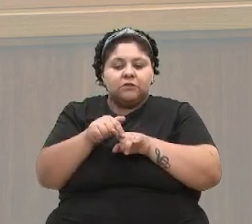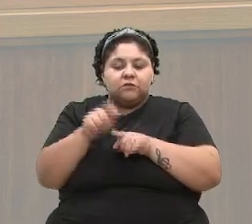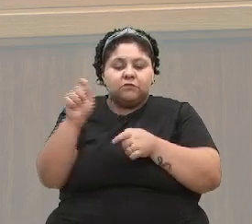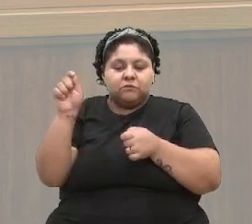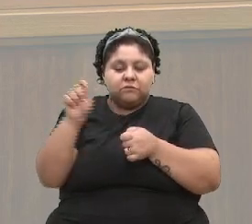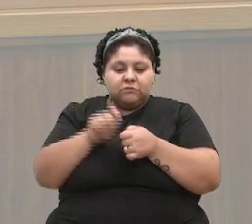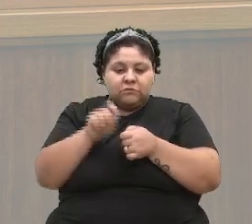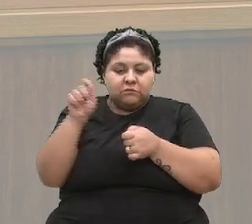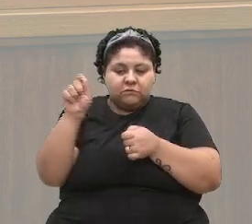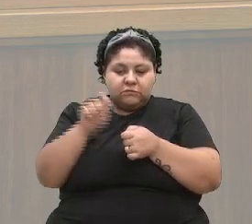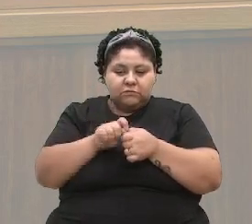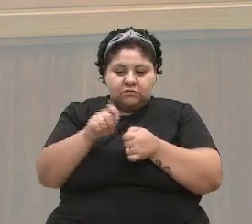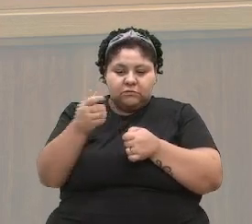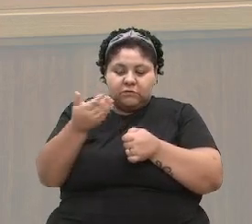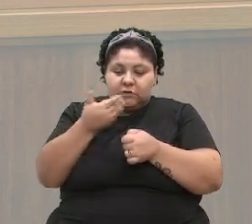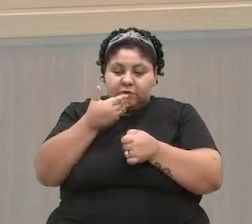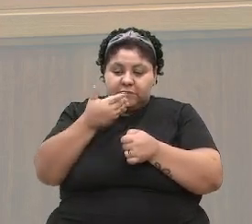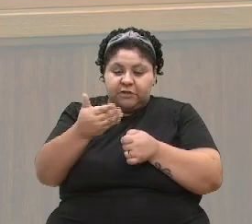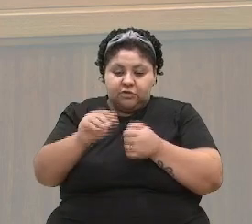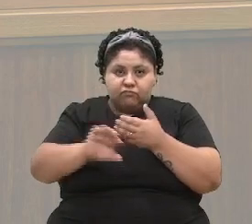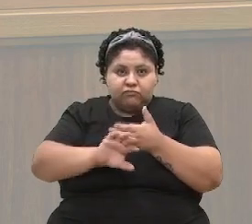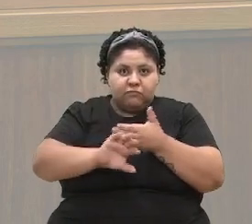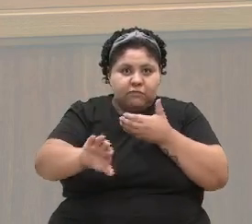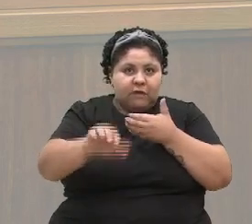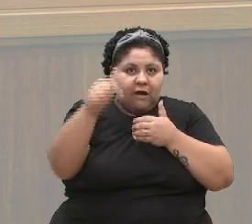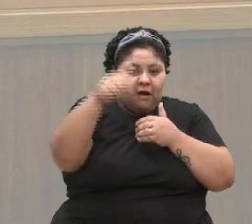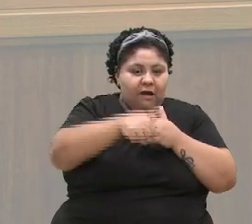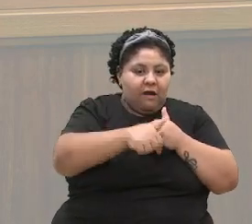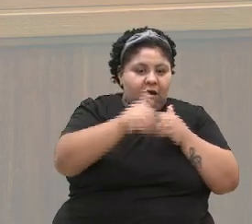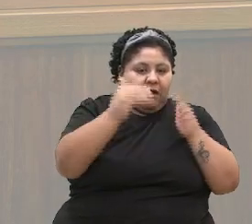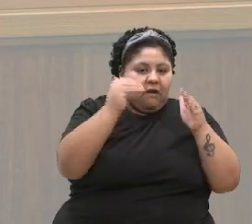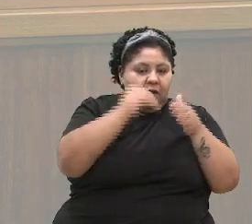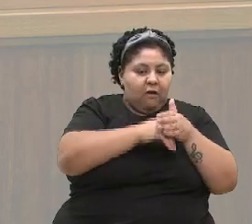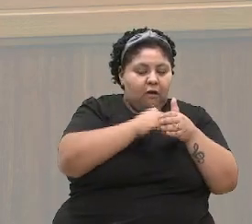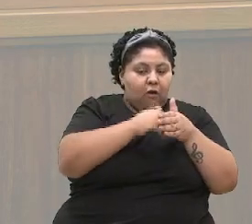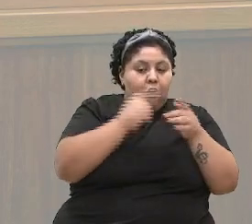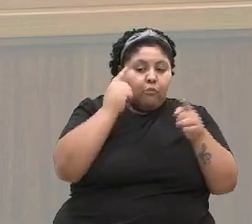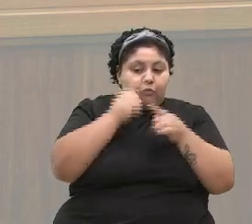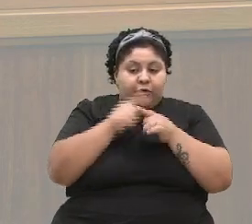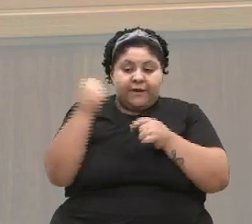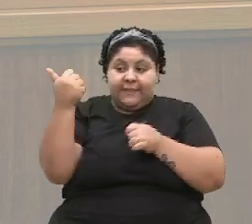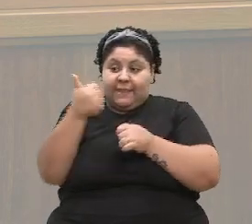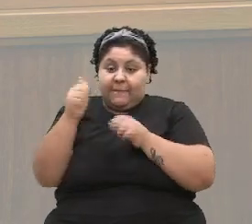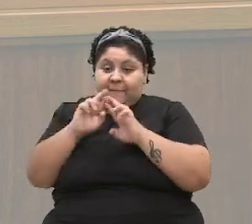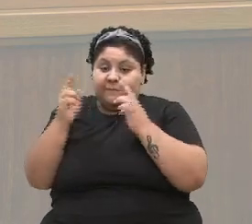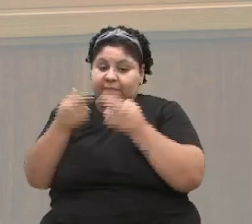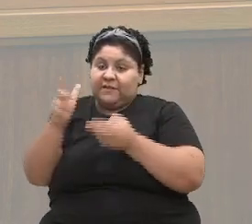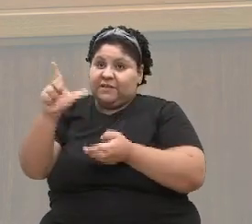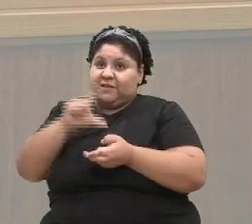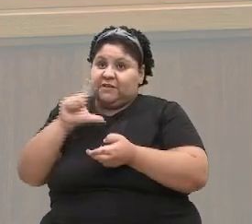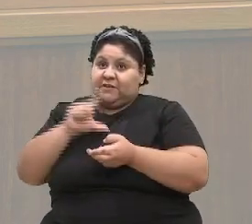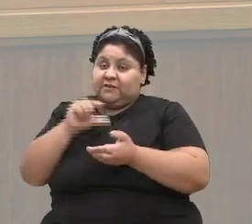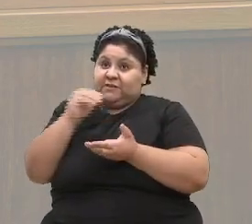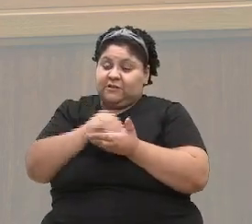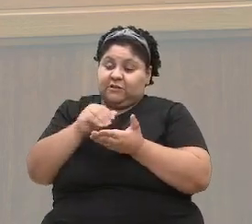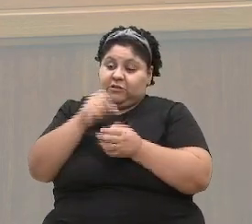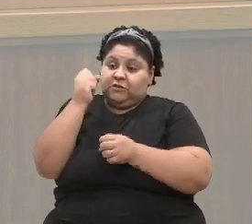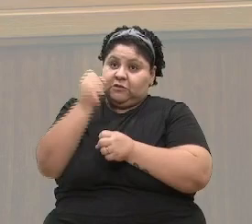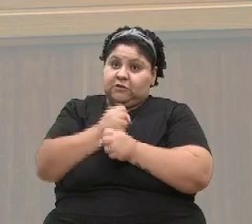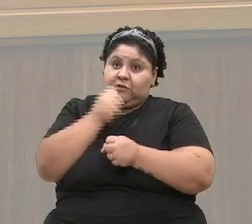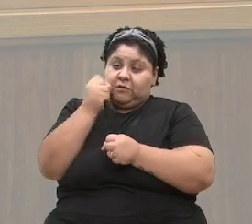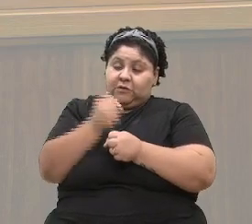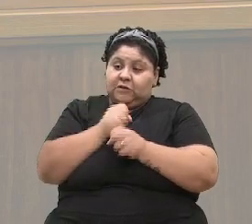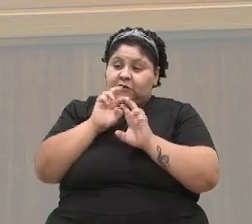a fazer pedido de vistas aqui dentro, porque a gente, na primeira reunião que nós tivemos com o secretário de obras, aquela